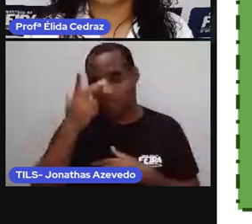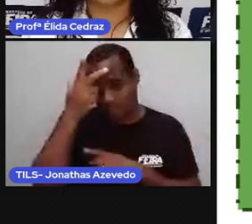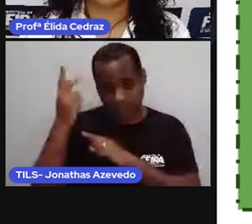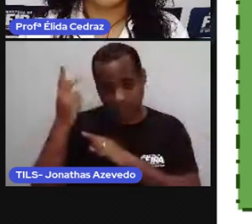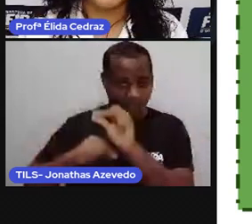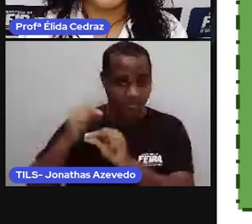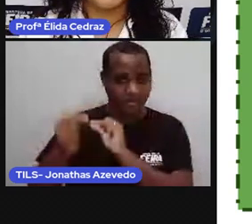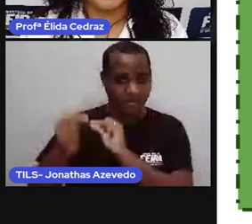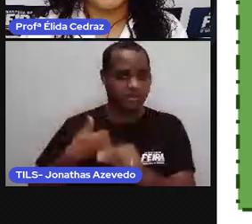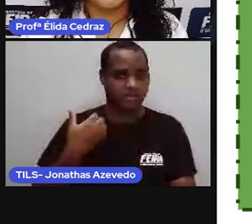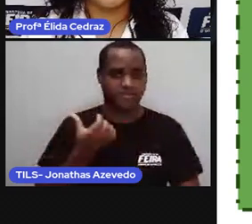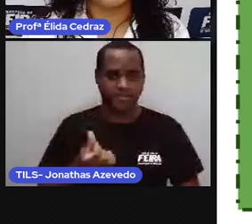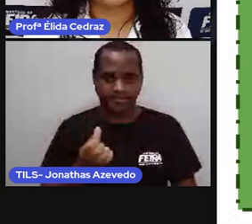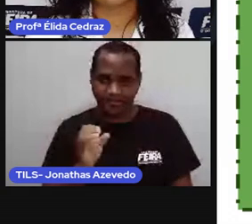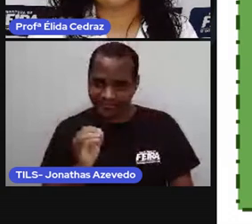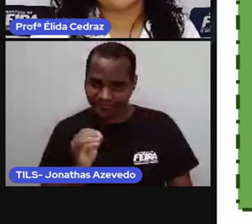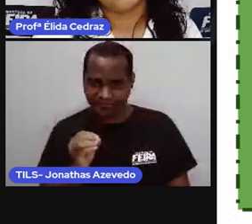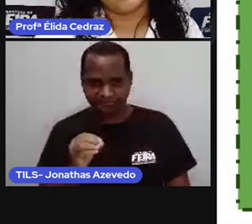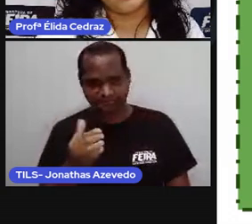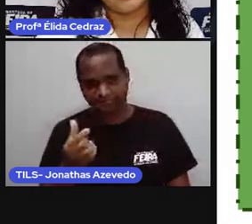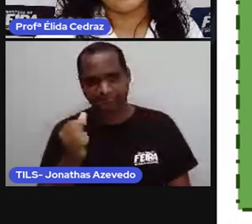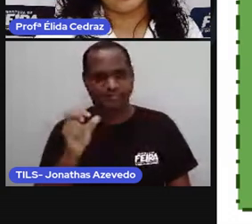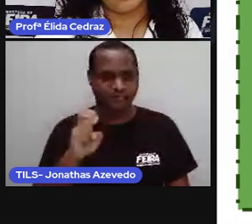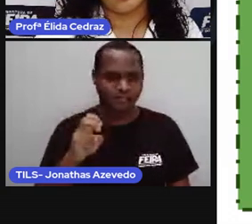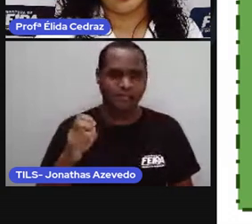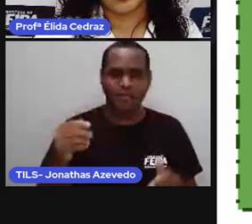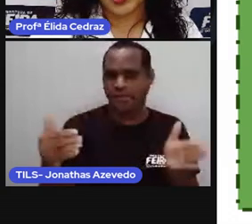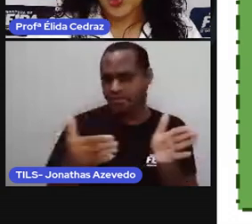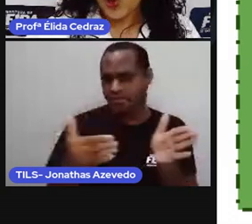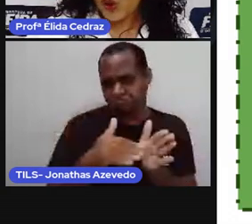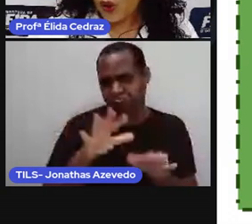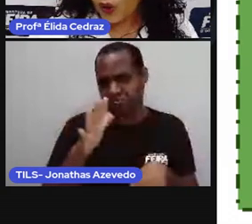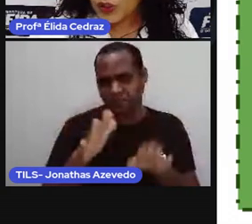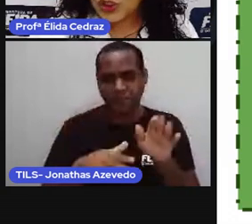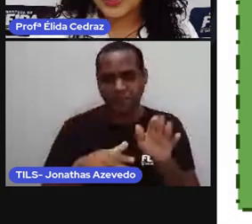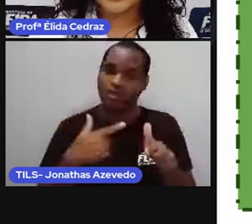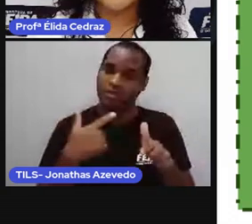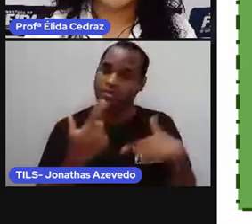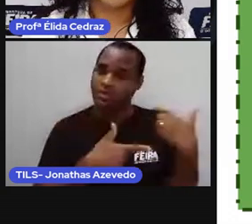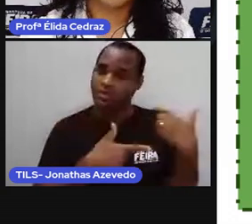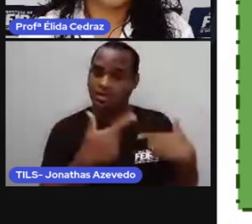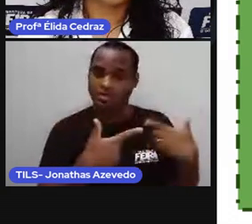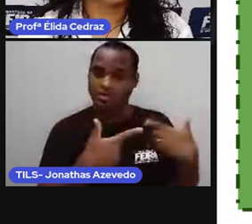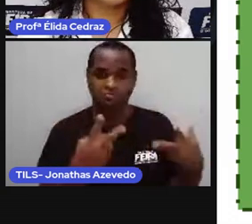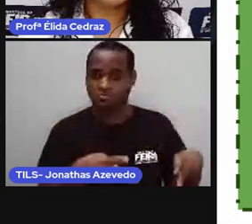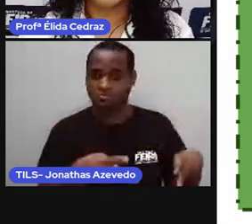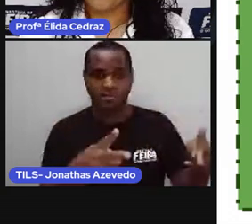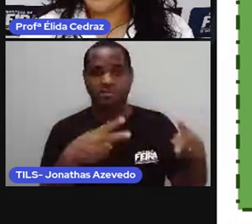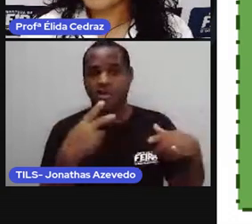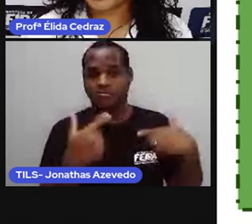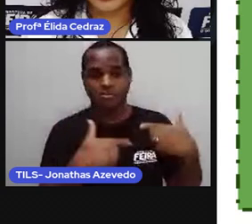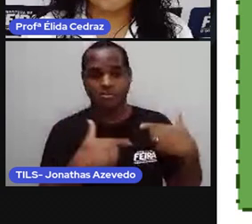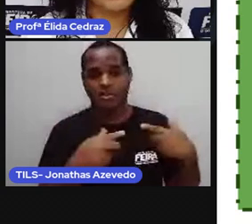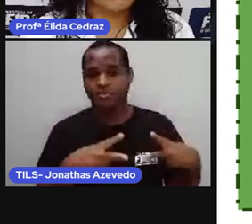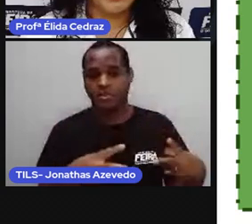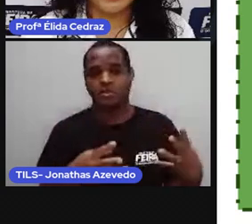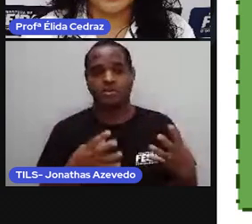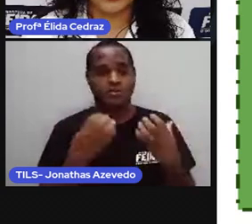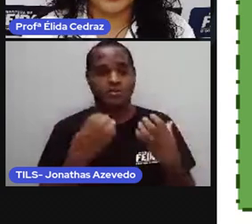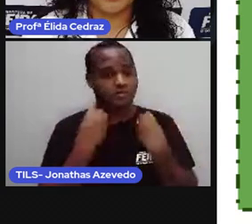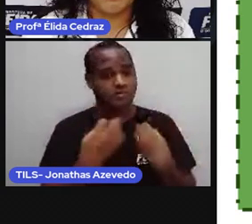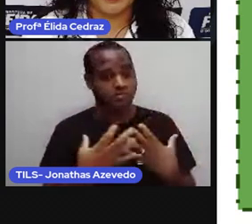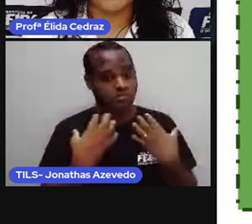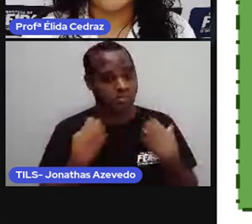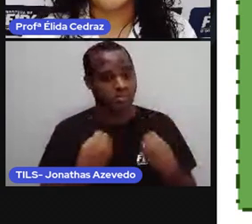pessoas de 60 e 65 anos, hoje, elas continuam ativas no